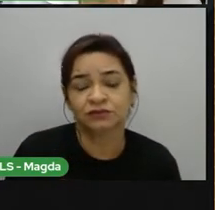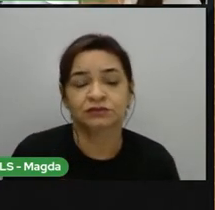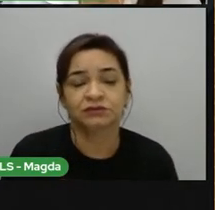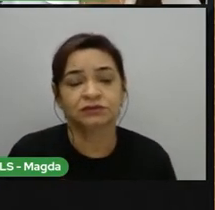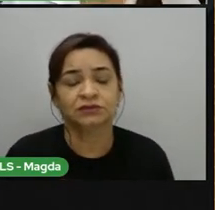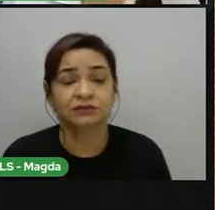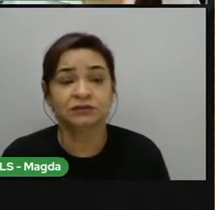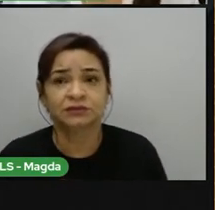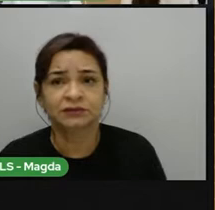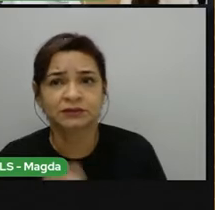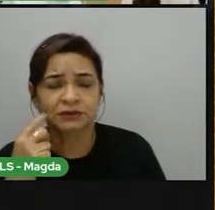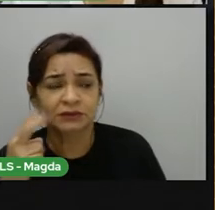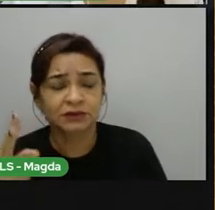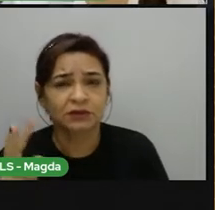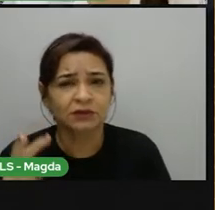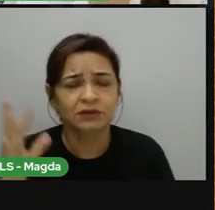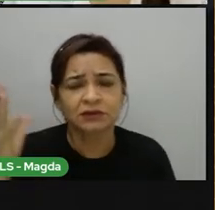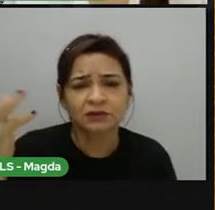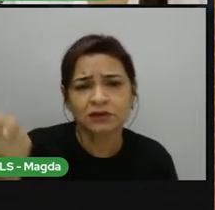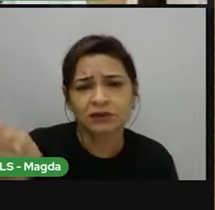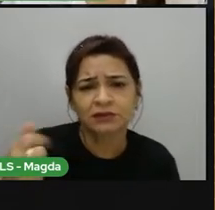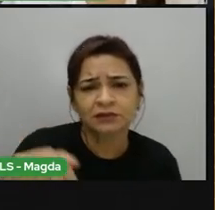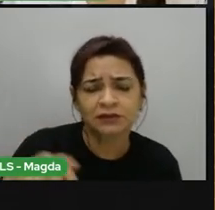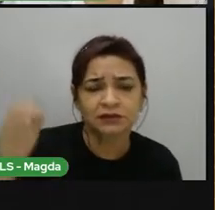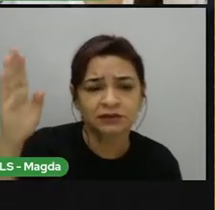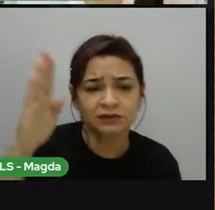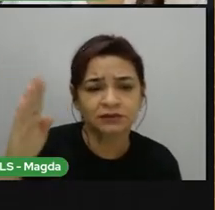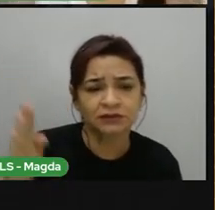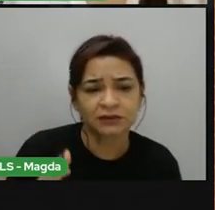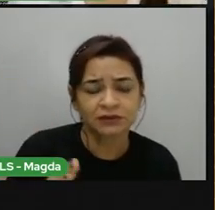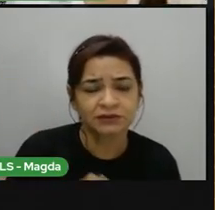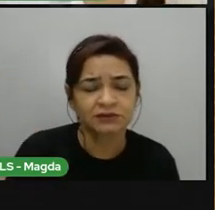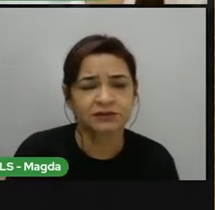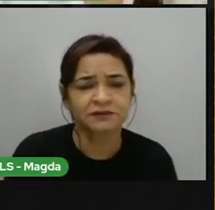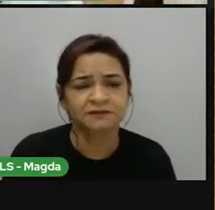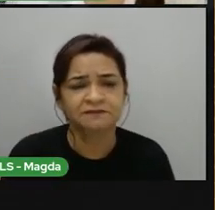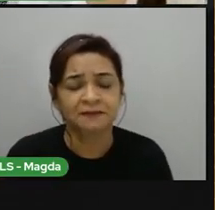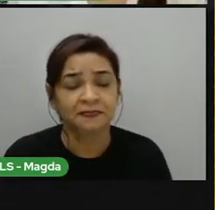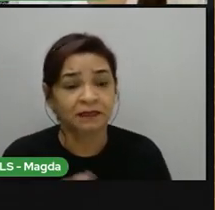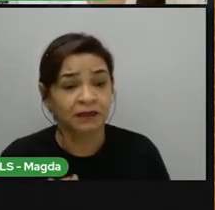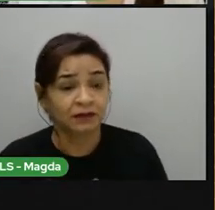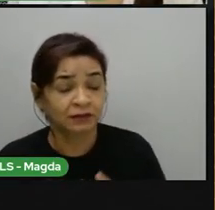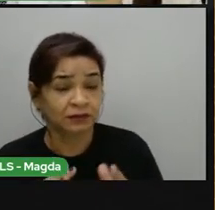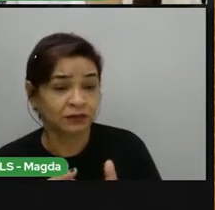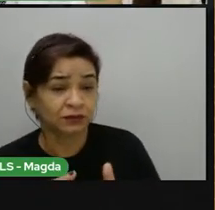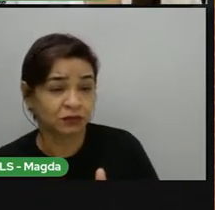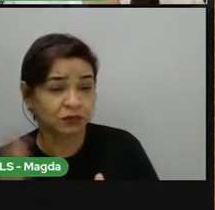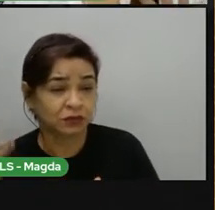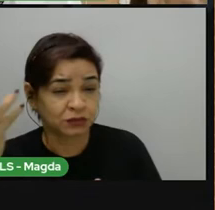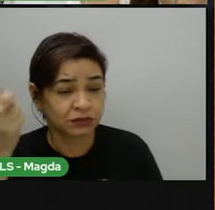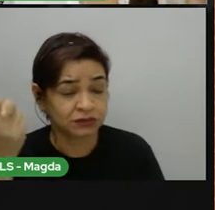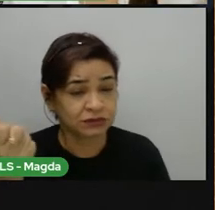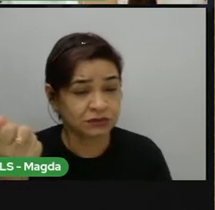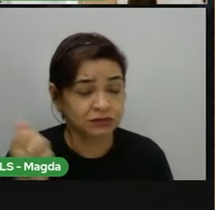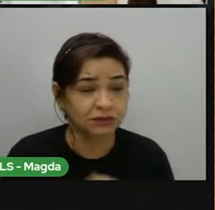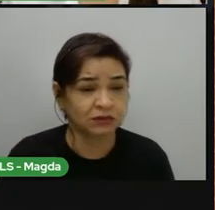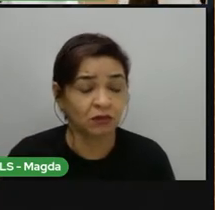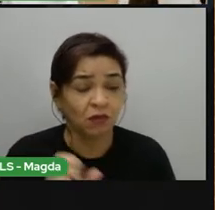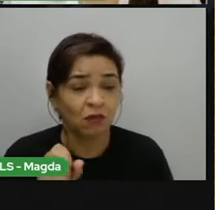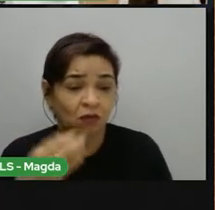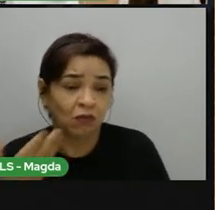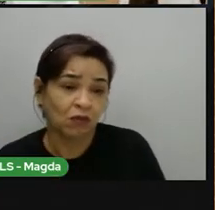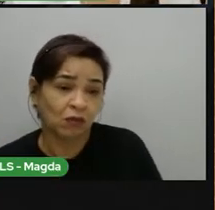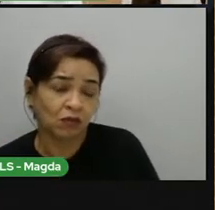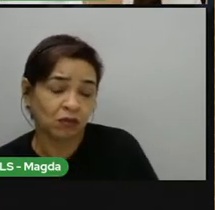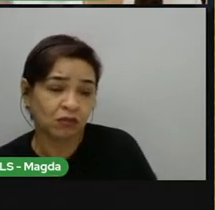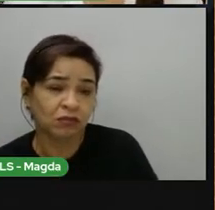clima do lugar. Aqui no Brasil, a gente tem basicamente duas estações bem definidas, né? Ou a gente está na estação